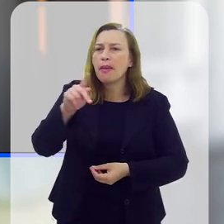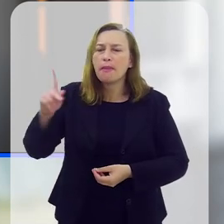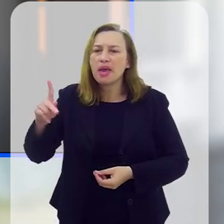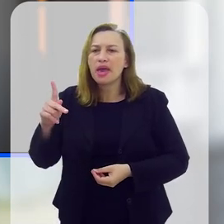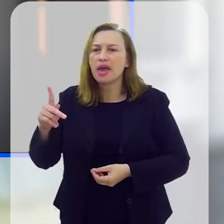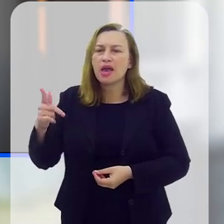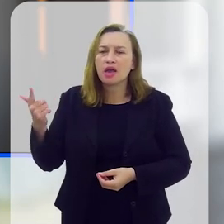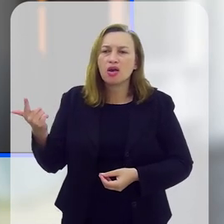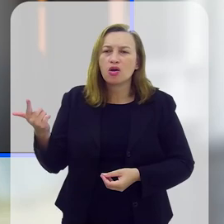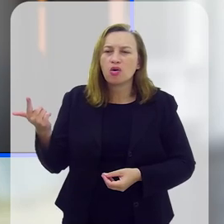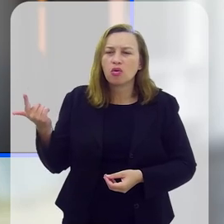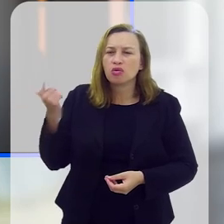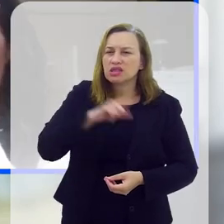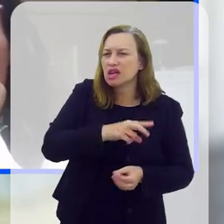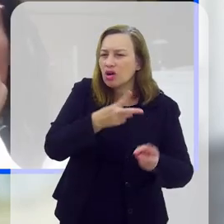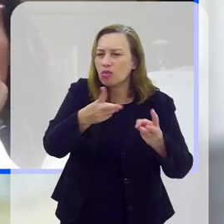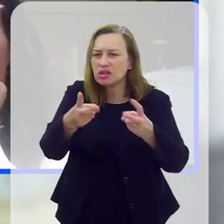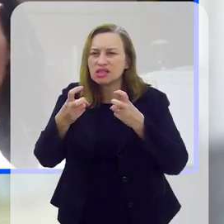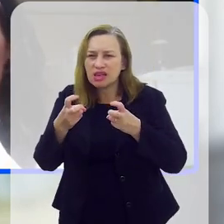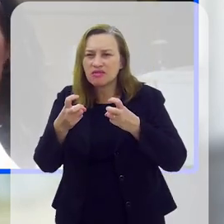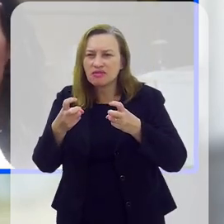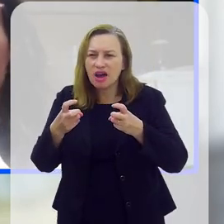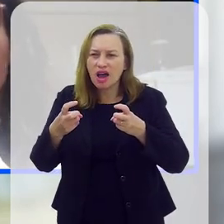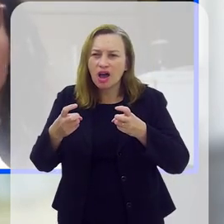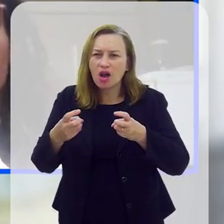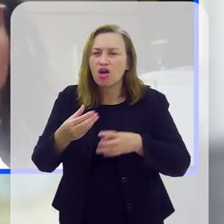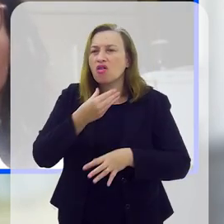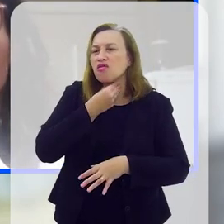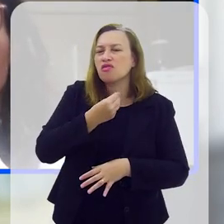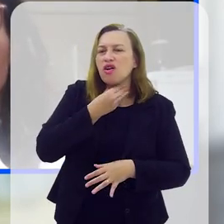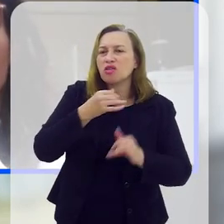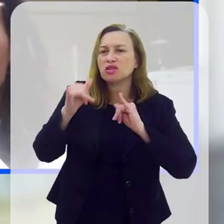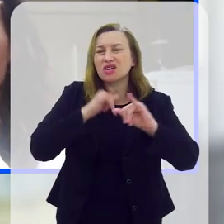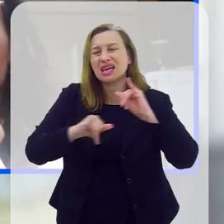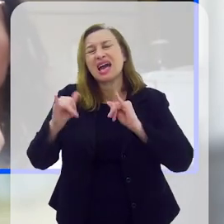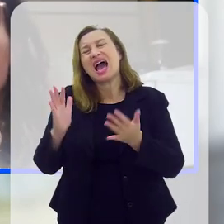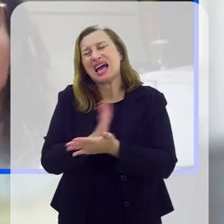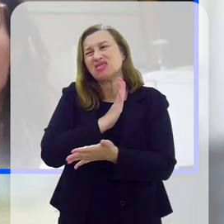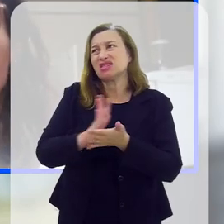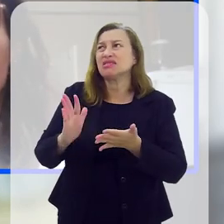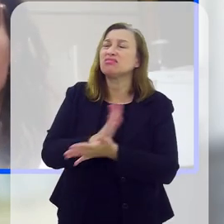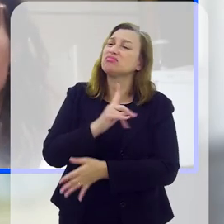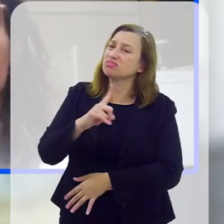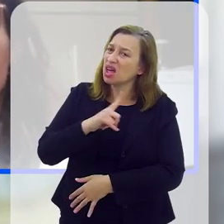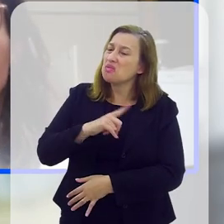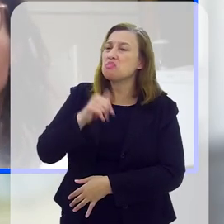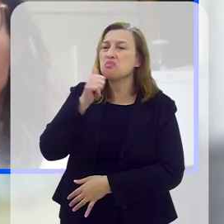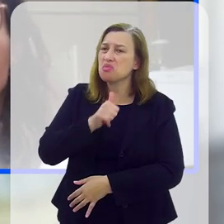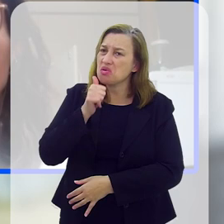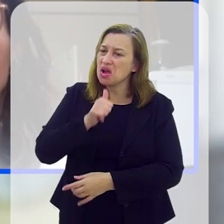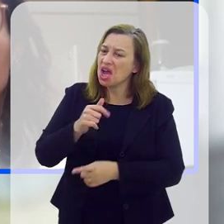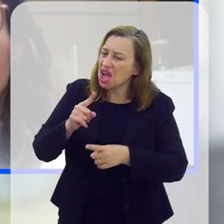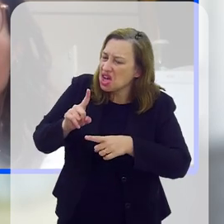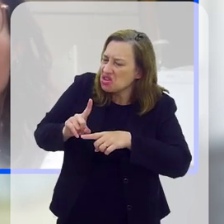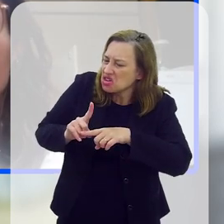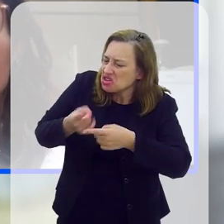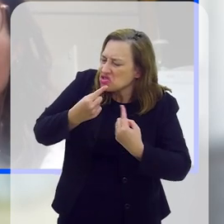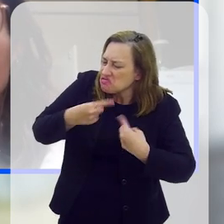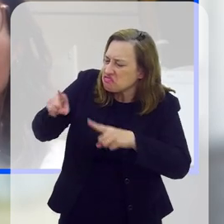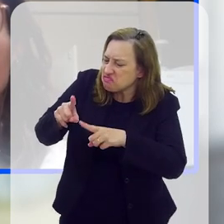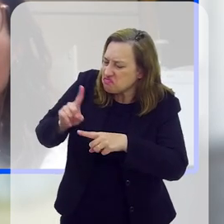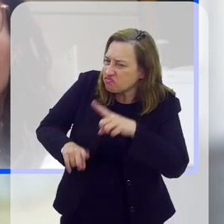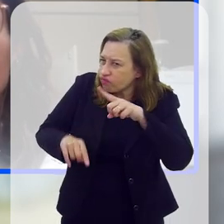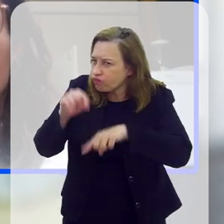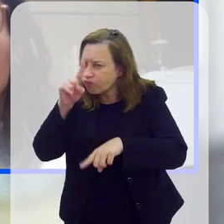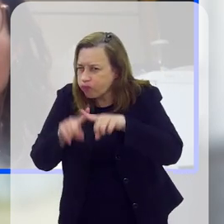o aplicativo detecta denúncias falsas, né? Porque a gente sabe que muitas vezes, também, infelizmente, existem mulheres que querem